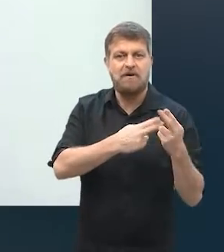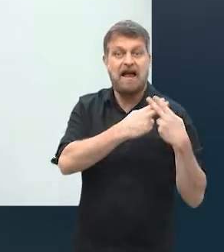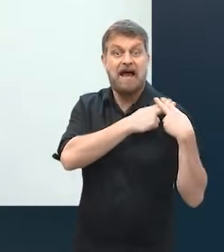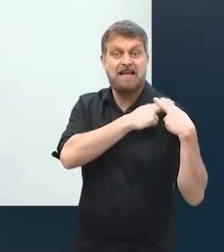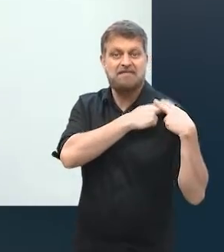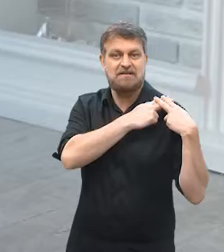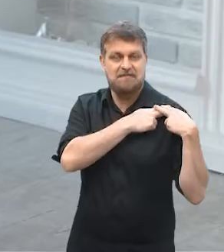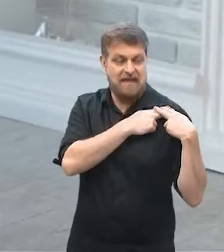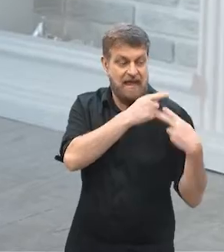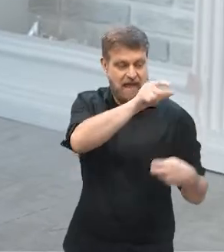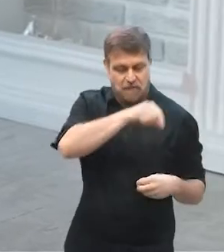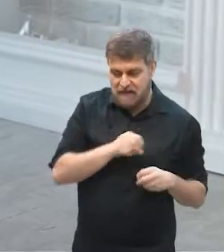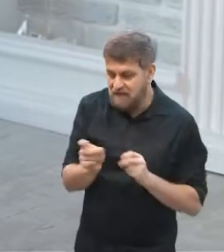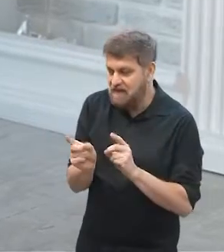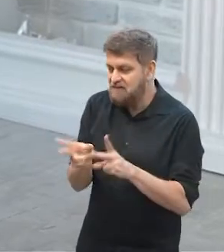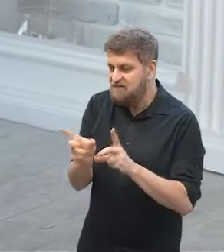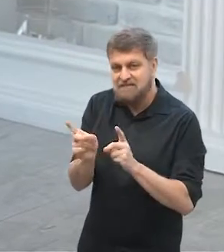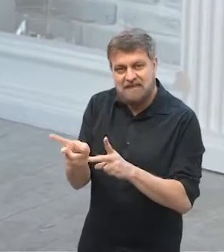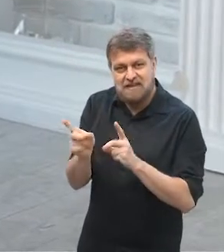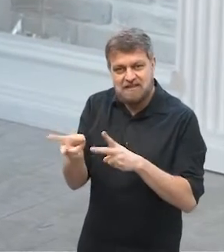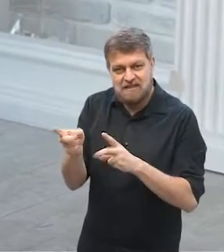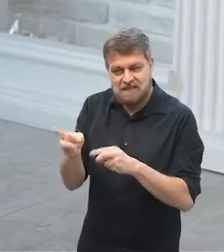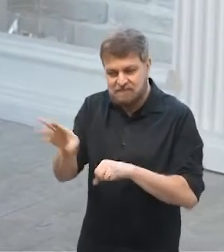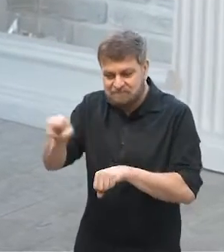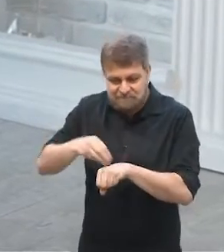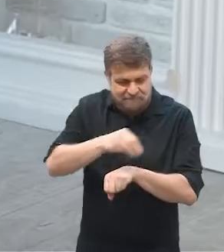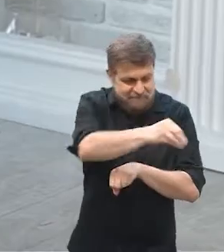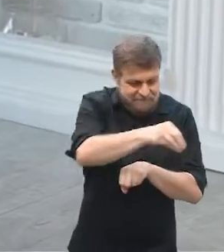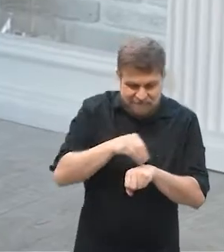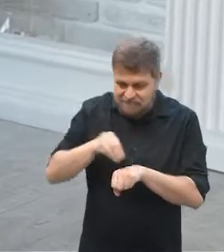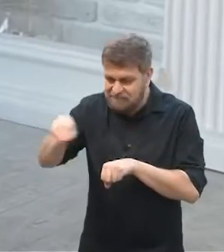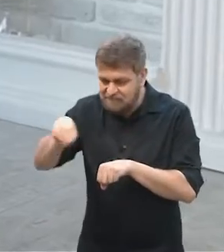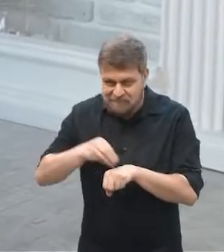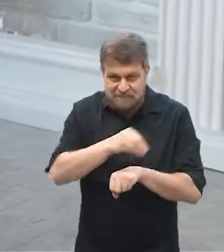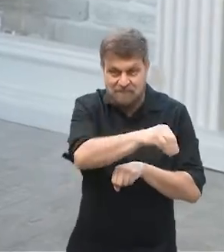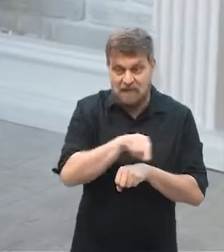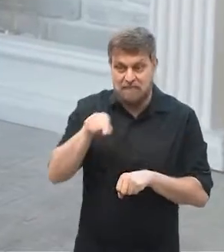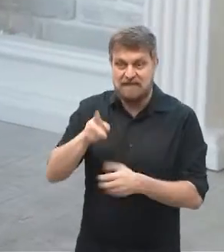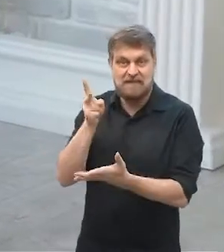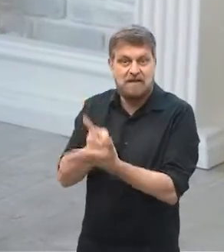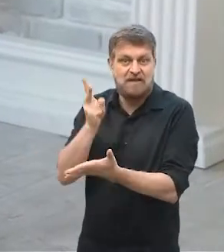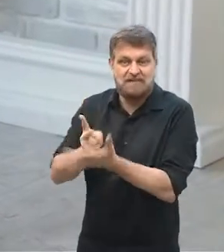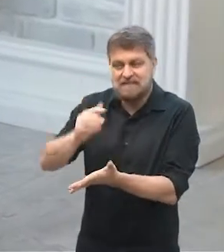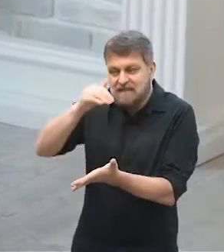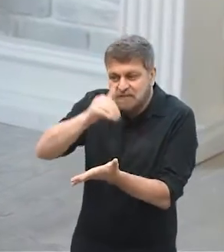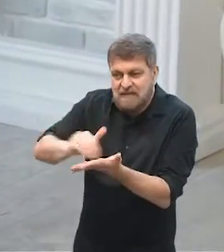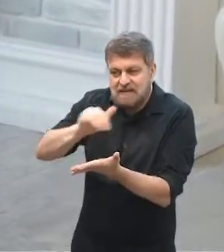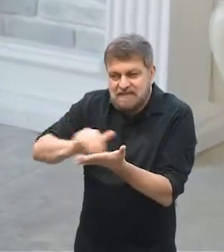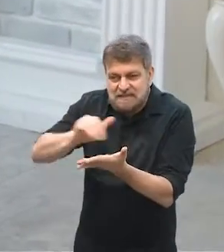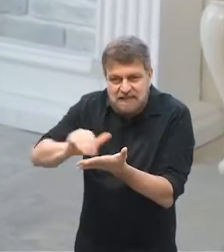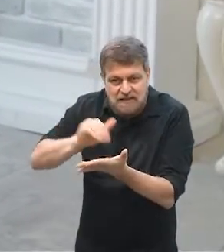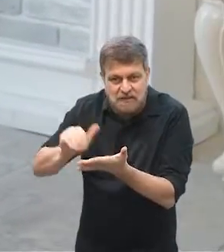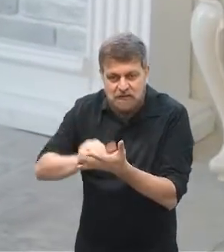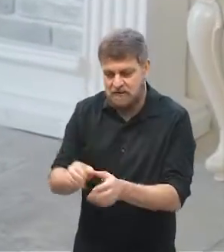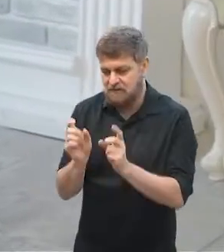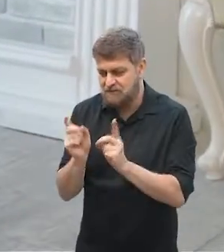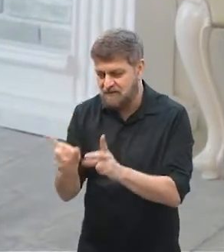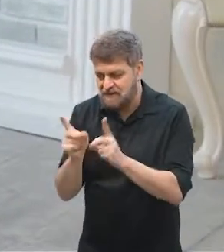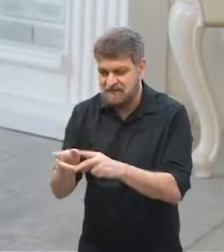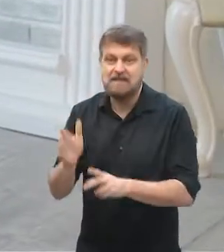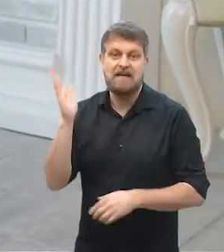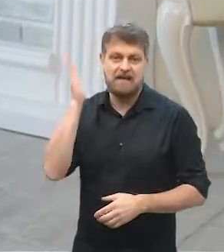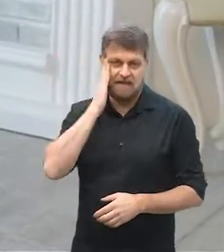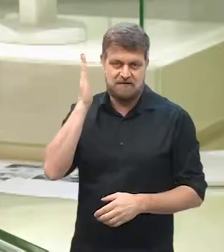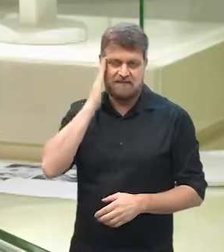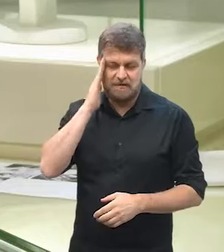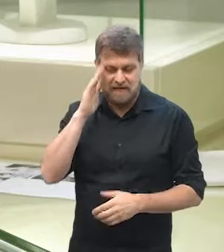revendedora dela. E aí, eu fiquei fixa, né, presa dentro do escritório, vendendo pro pessoal, porque ali eu sabia que eu